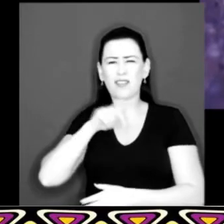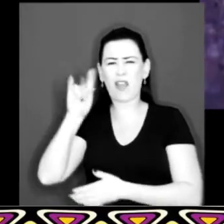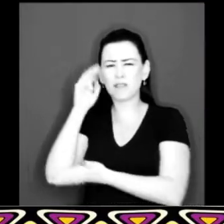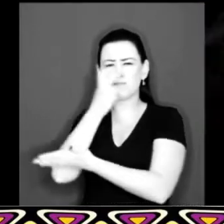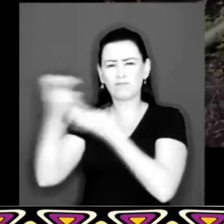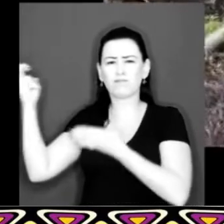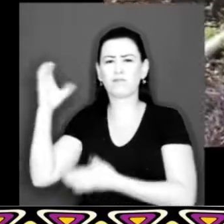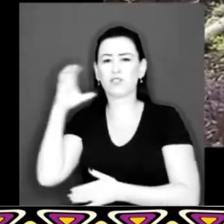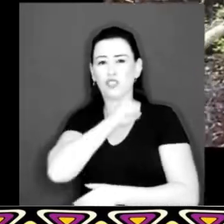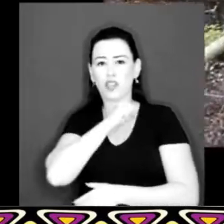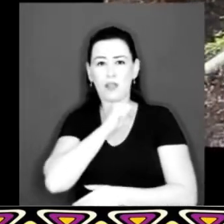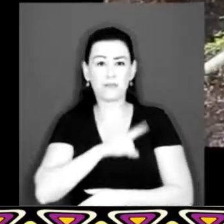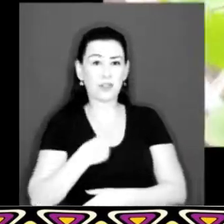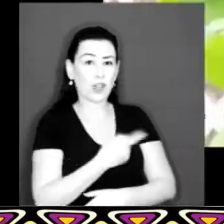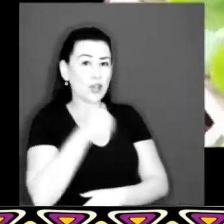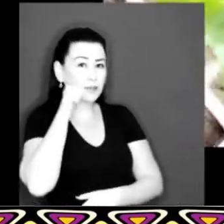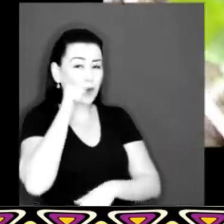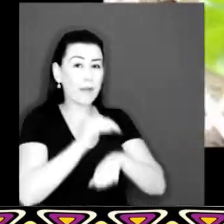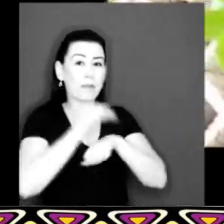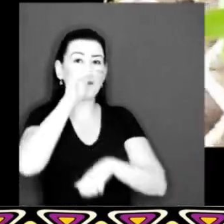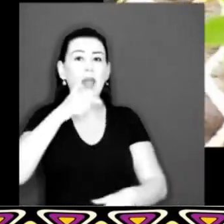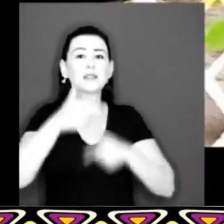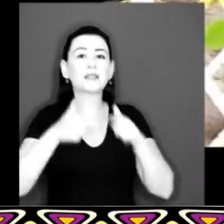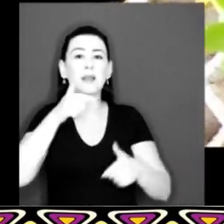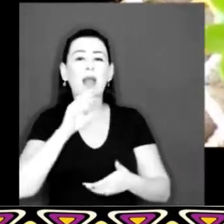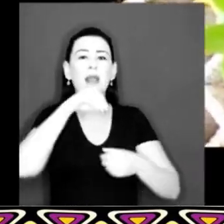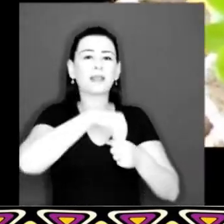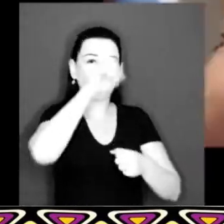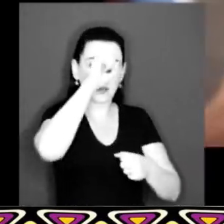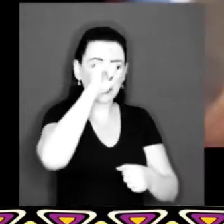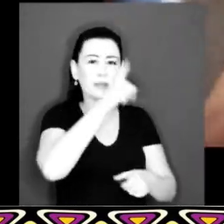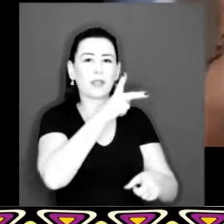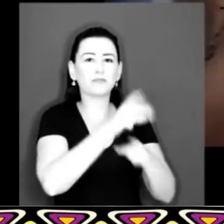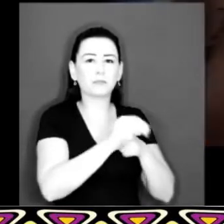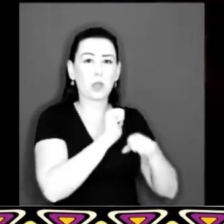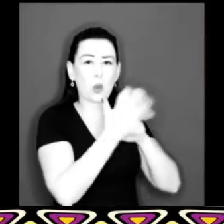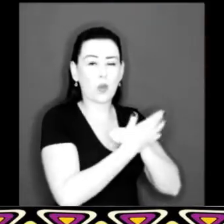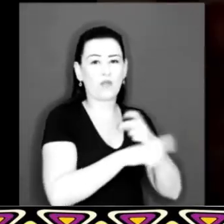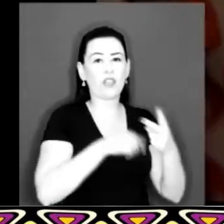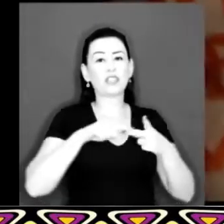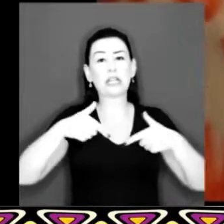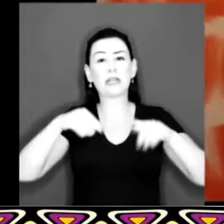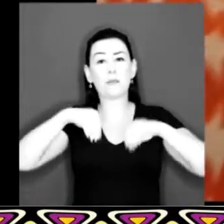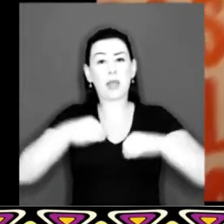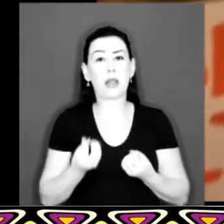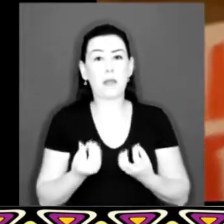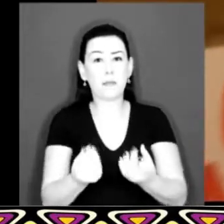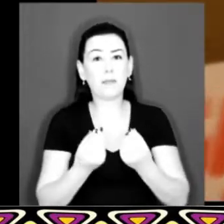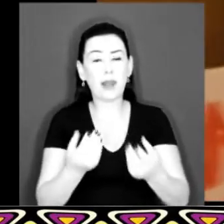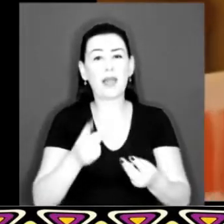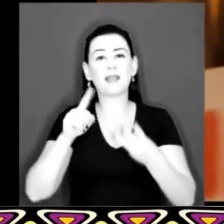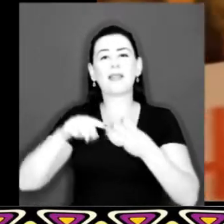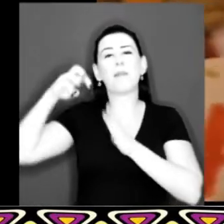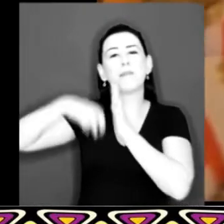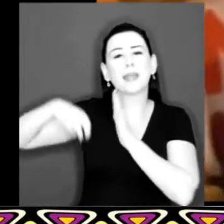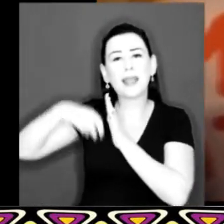manjar Mulheres são maioria Na linha de frente do combate à covid São as que produzem alimentos Em agrotóxicos Que resistem à mineração E